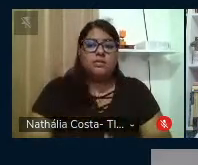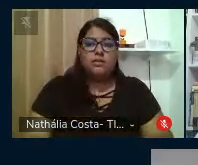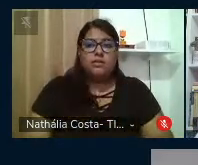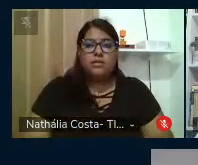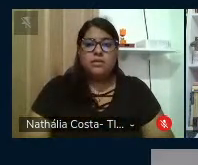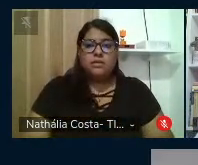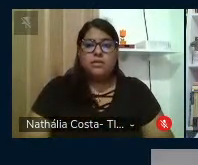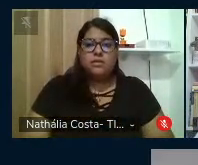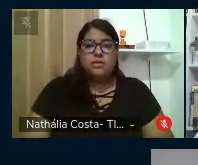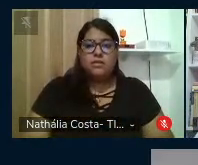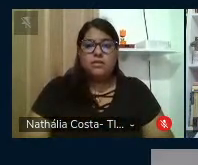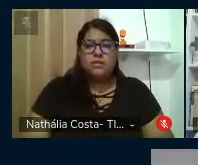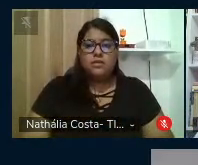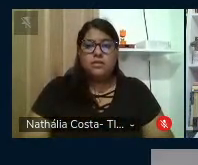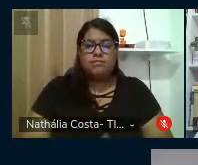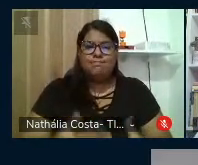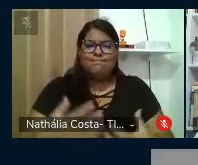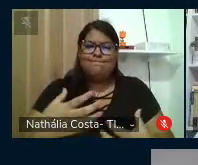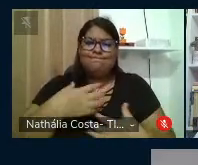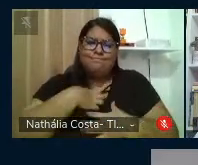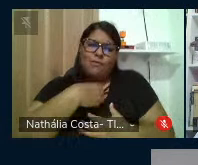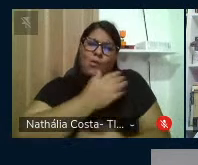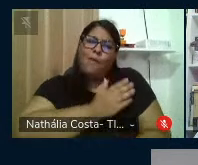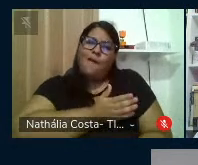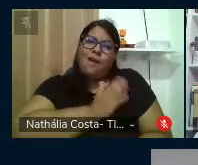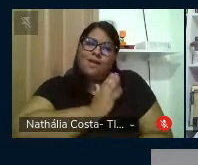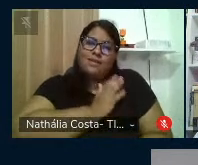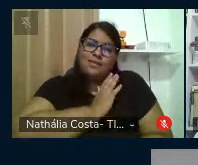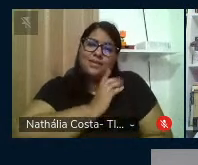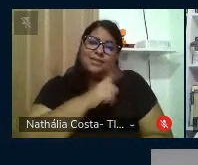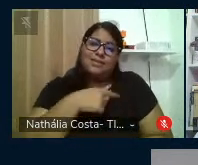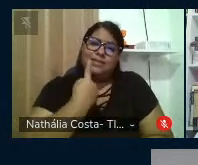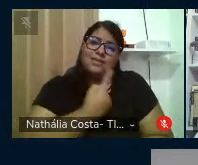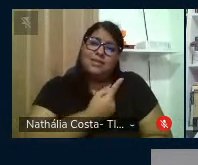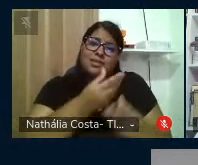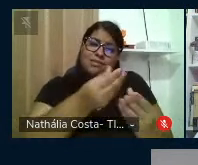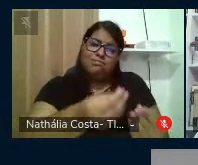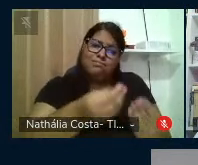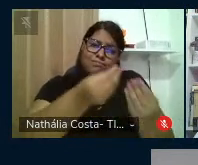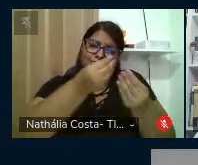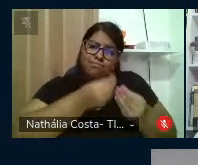que toca o coração, a gente segura nas mãos,